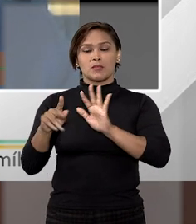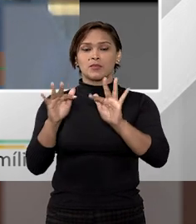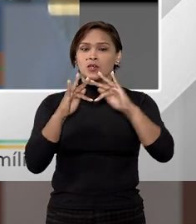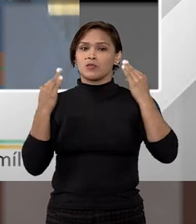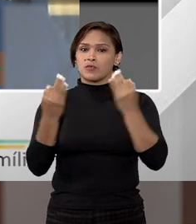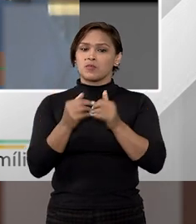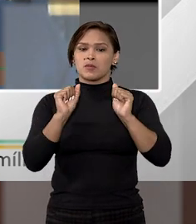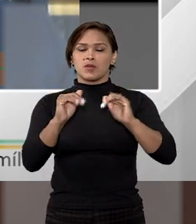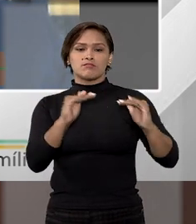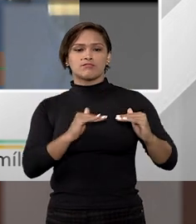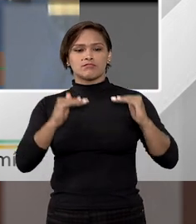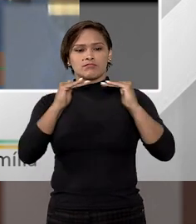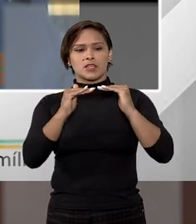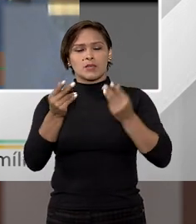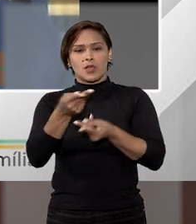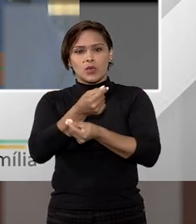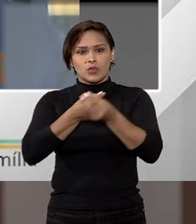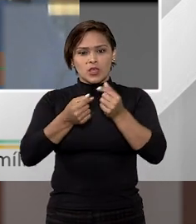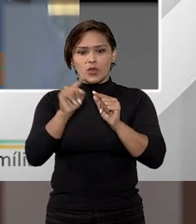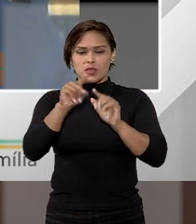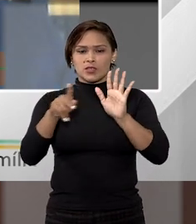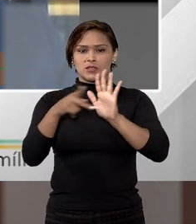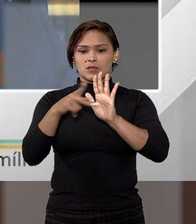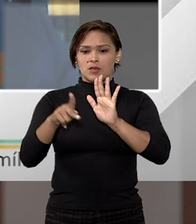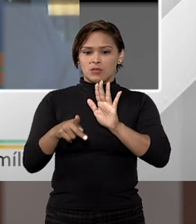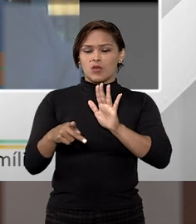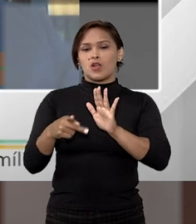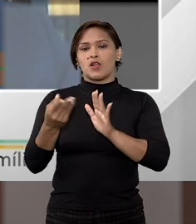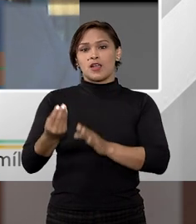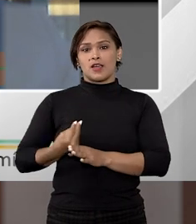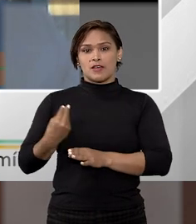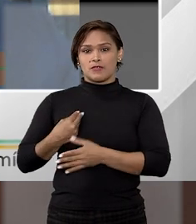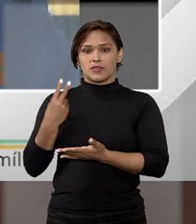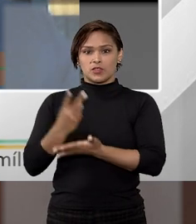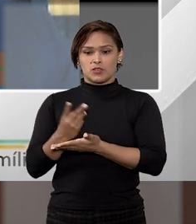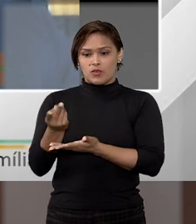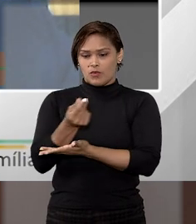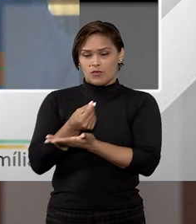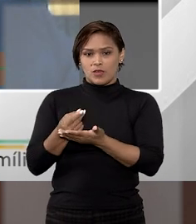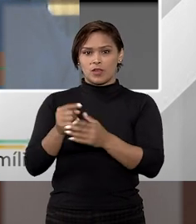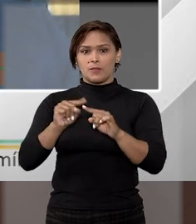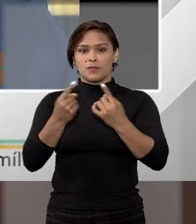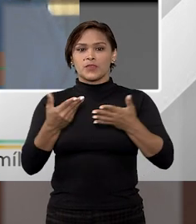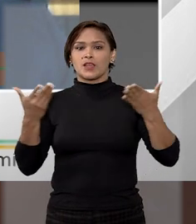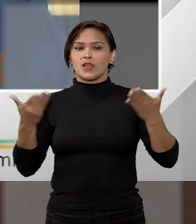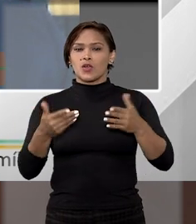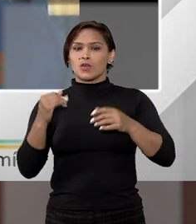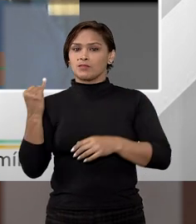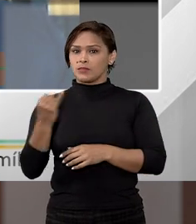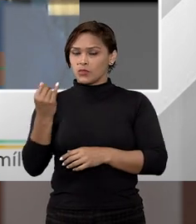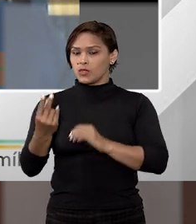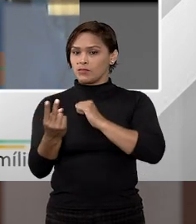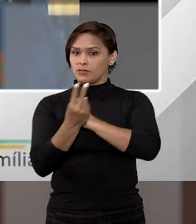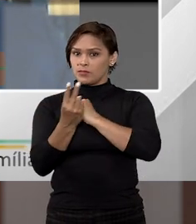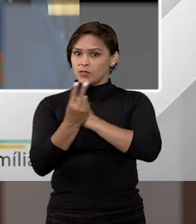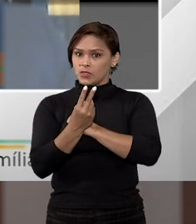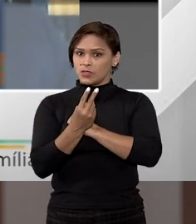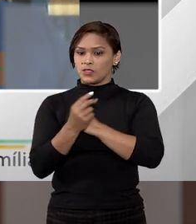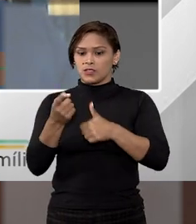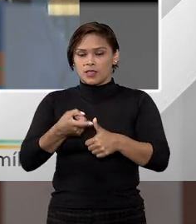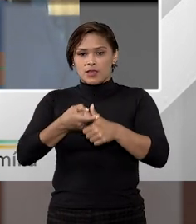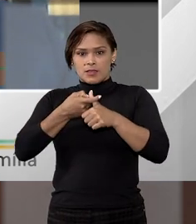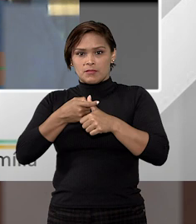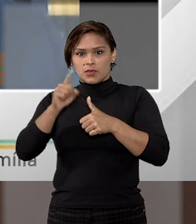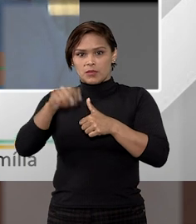pode ali, por exemplo, estabelecer um negócio e desse negócio retirar a sua subsistência. A grande questão para saber se a proteção da